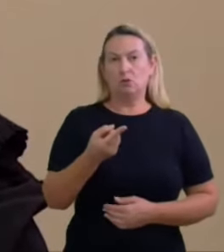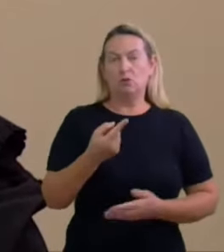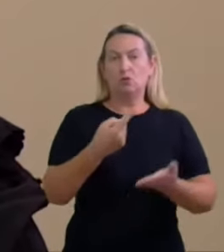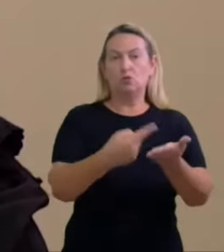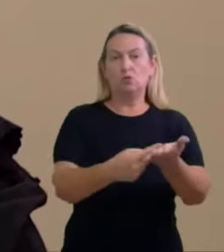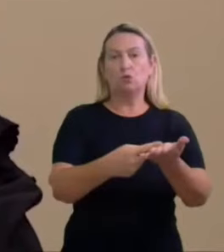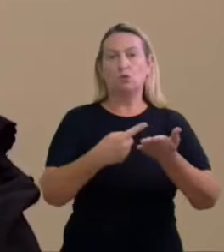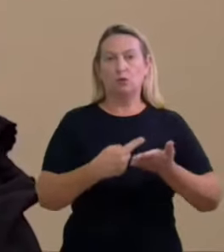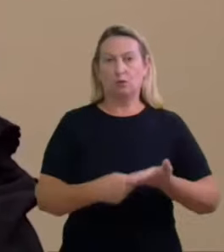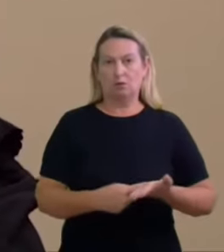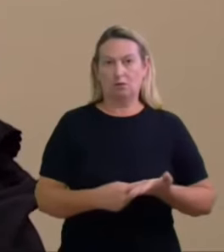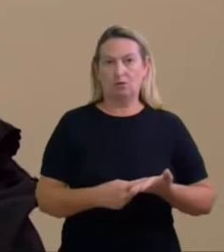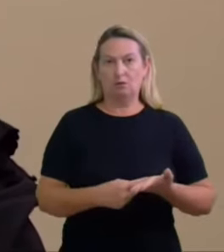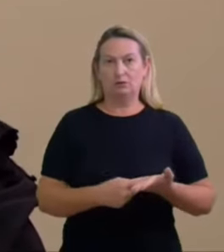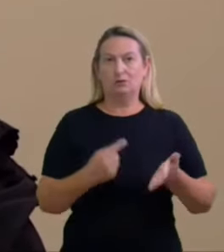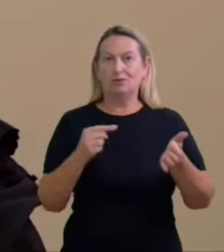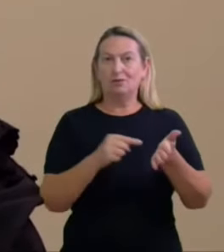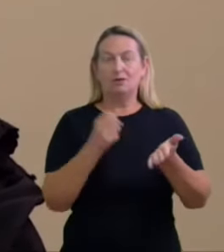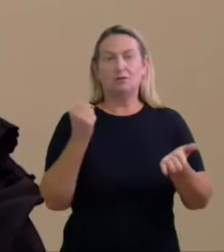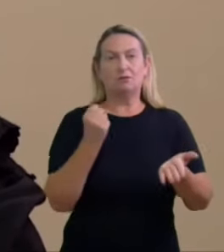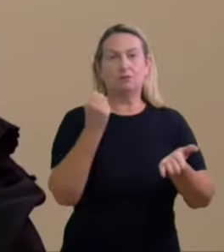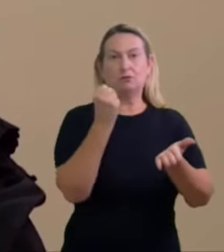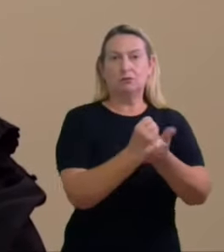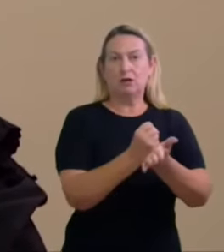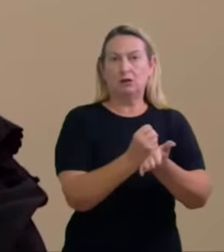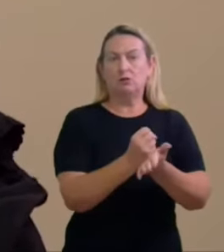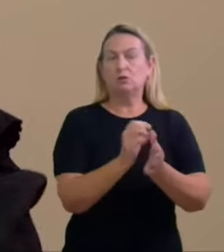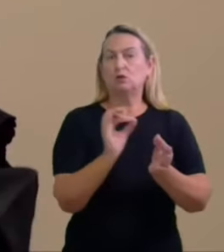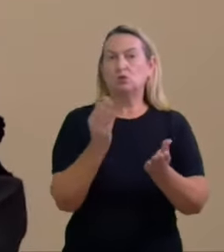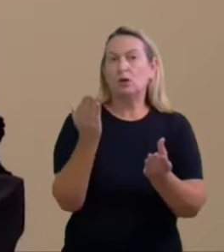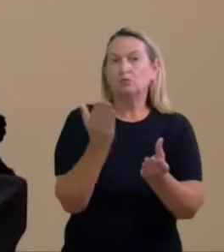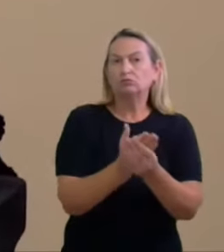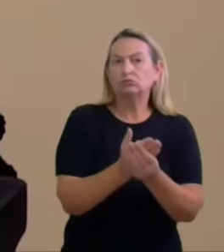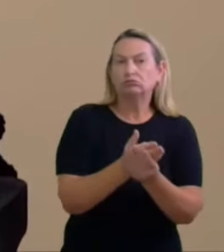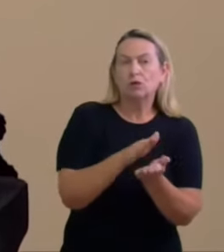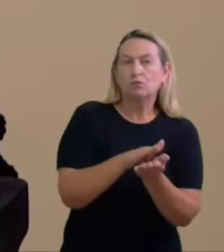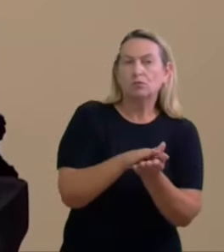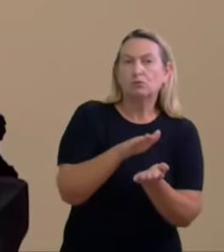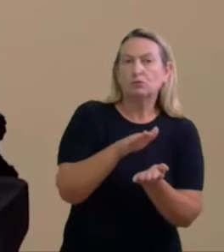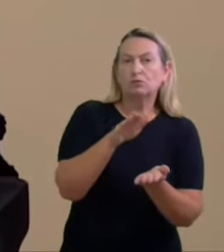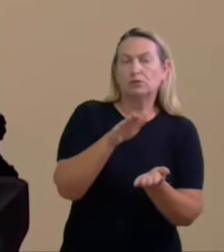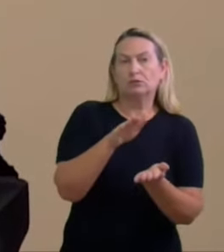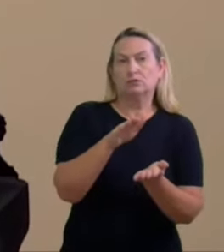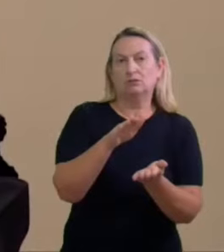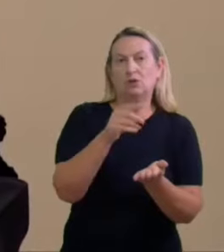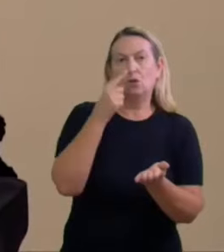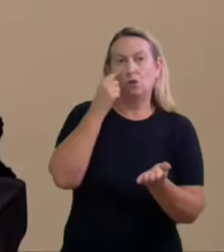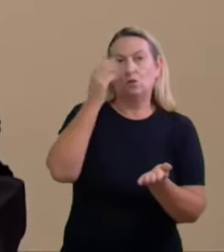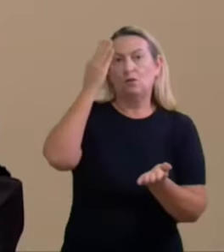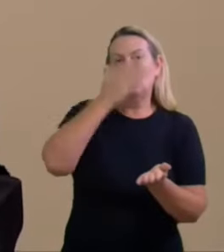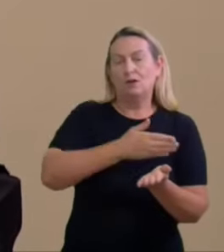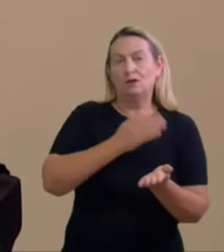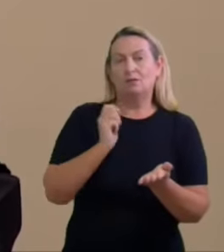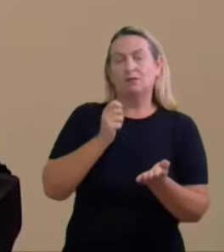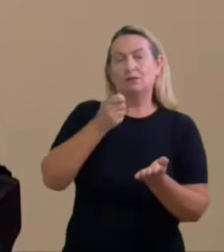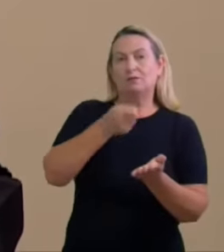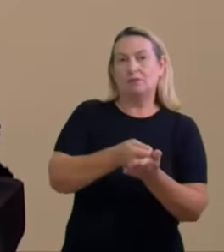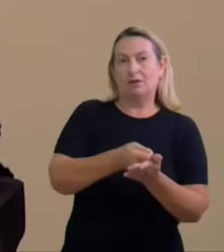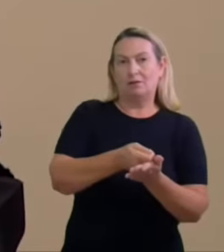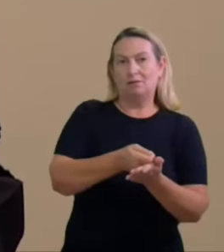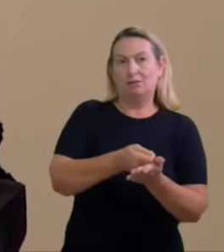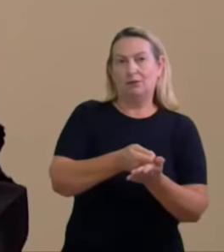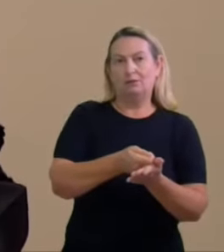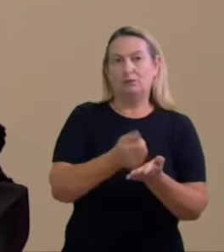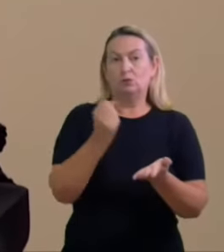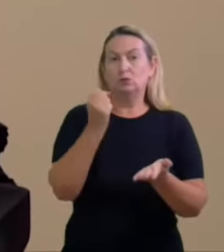a título desse contrato mas nunca foi juntada nesse processo aqui comprovante de pagamento dos valores aludidos mediante um documento de